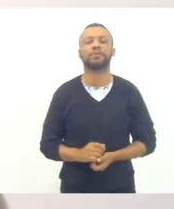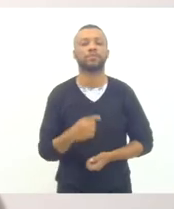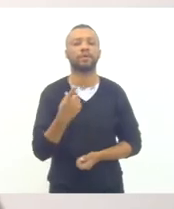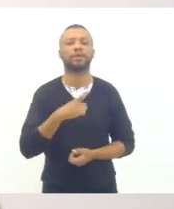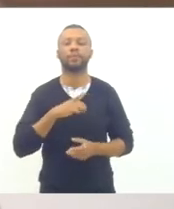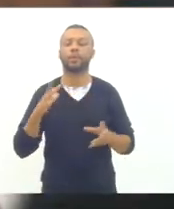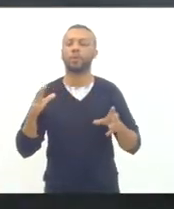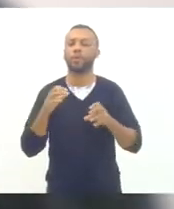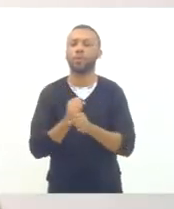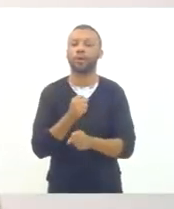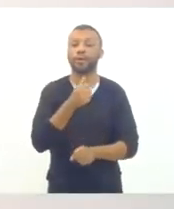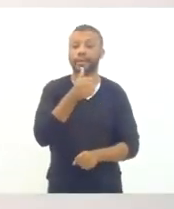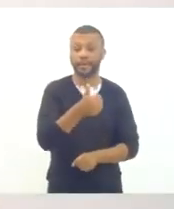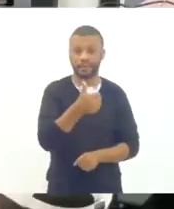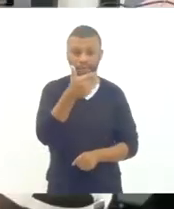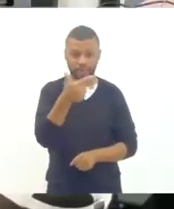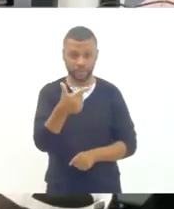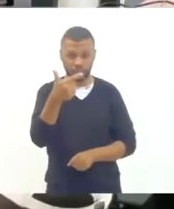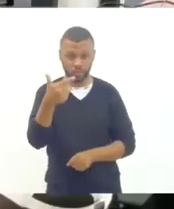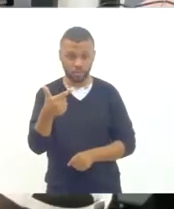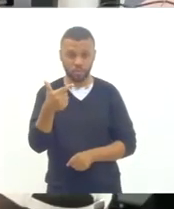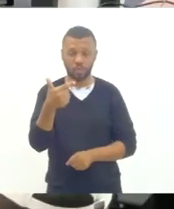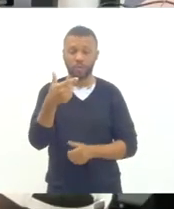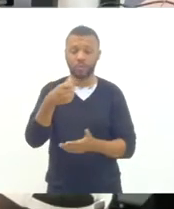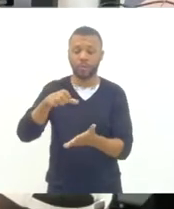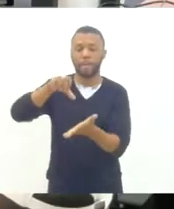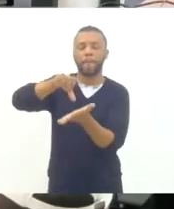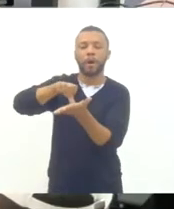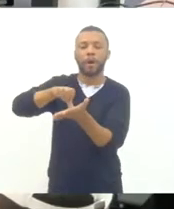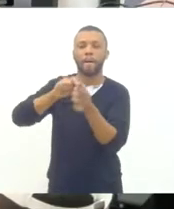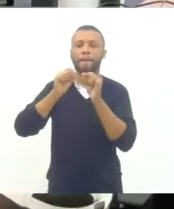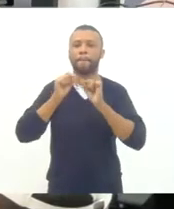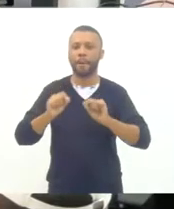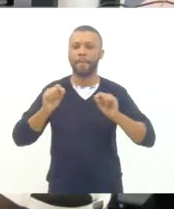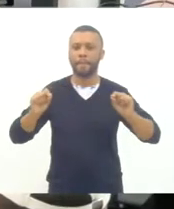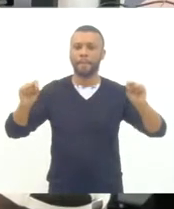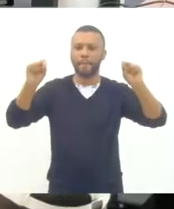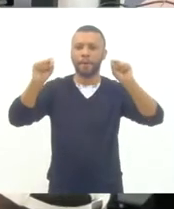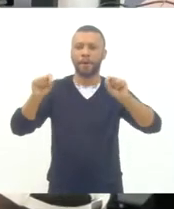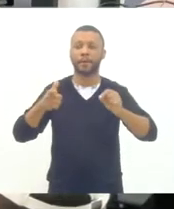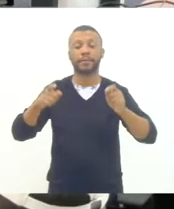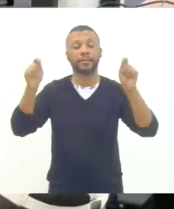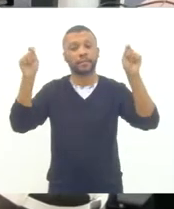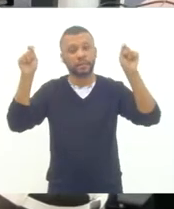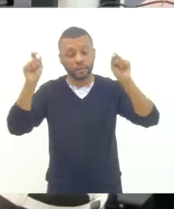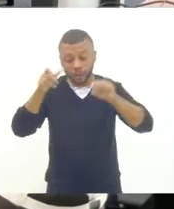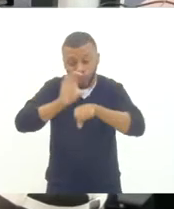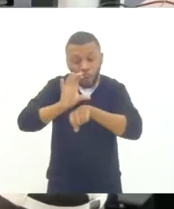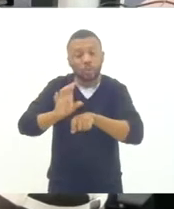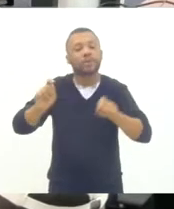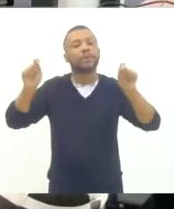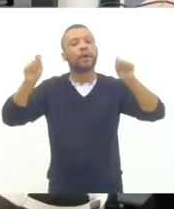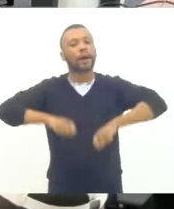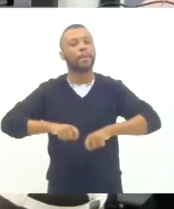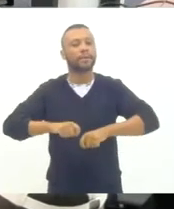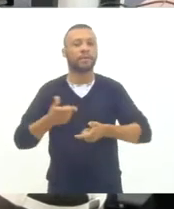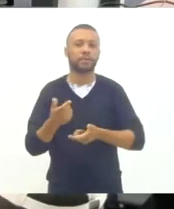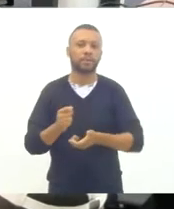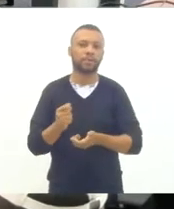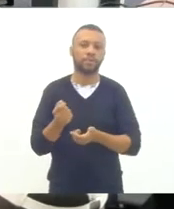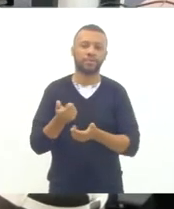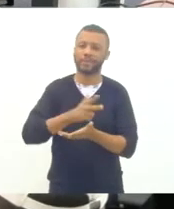unidades hoje que formam cursos de capacitação em vários